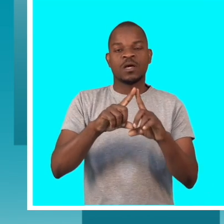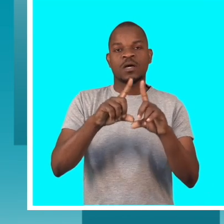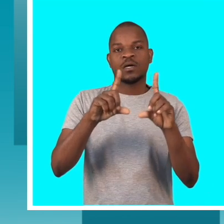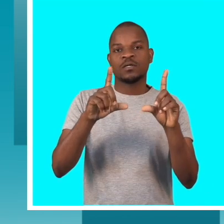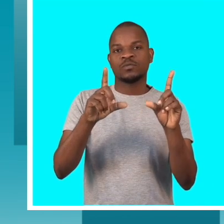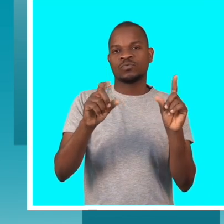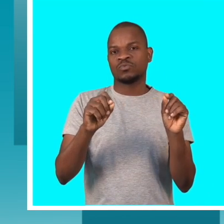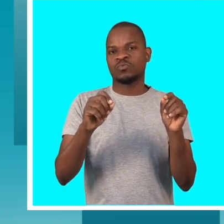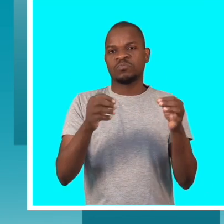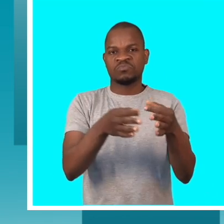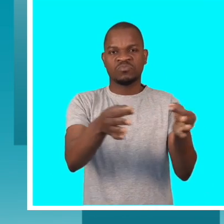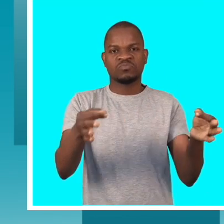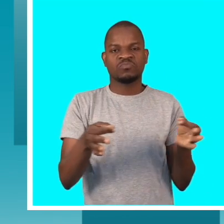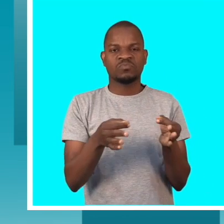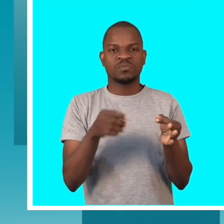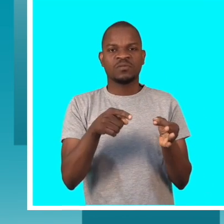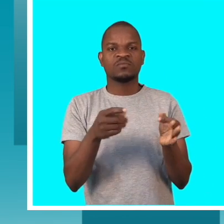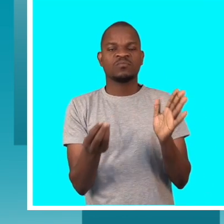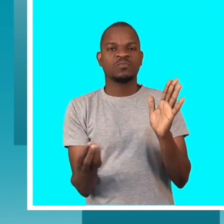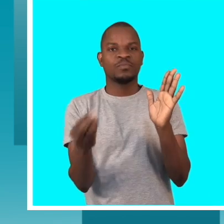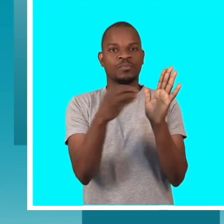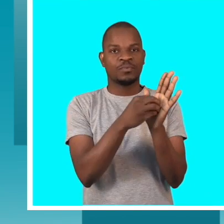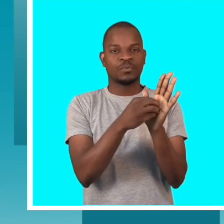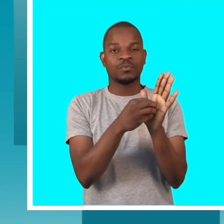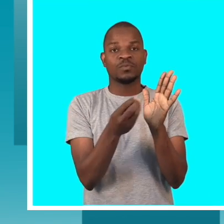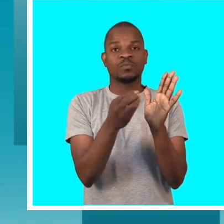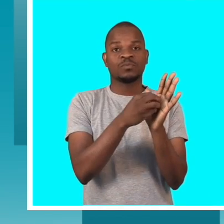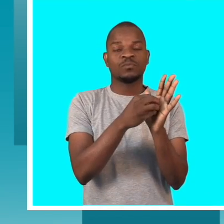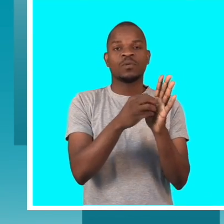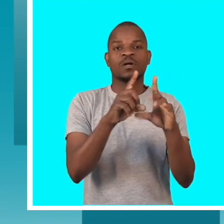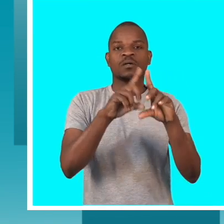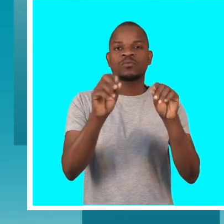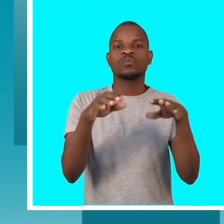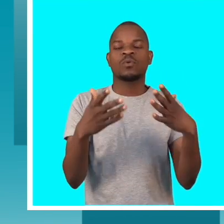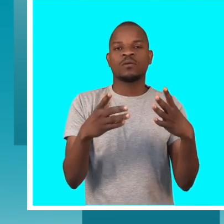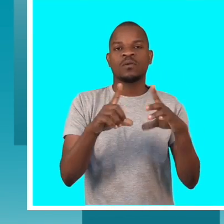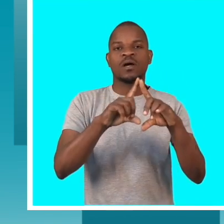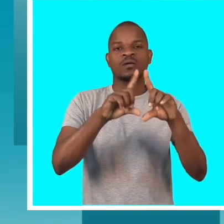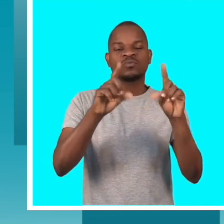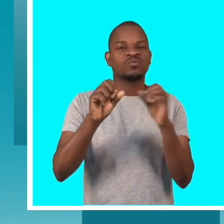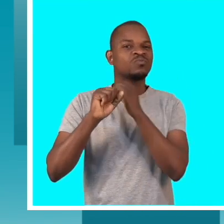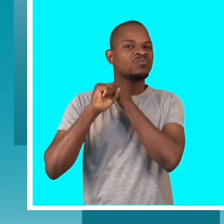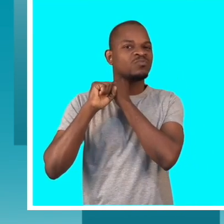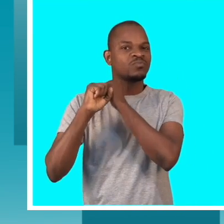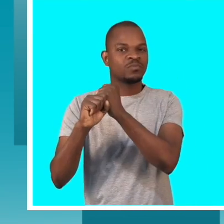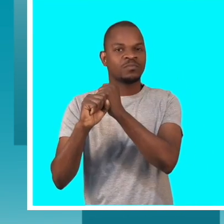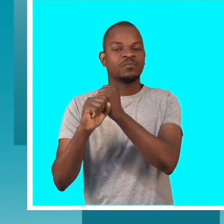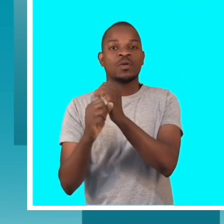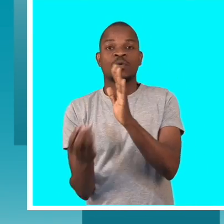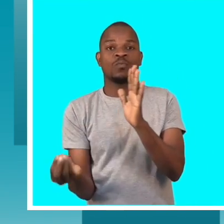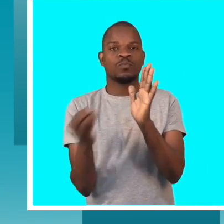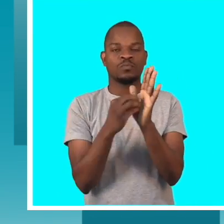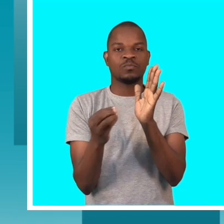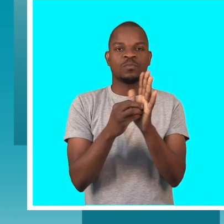inclui a obrigatoriedade de